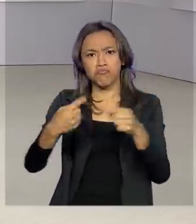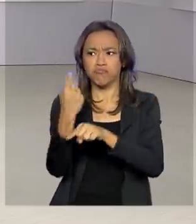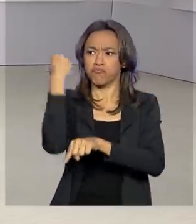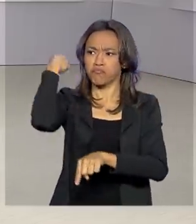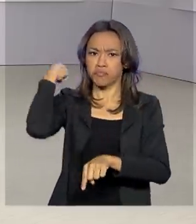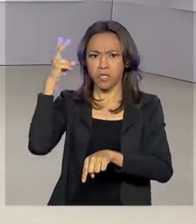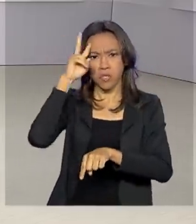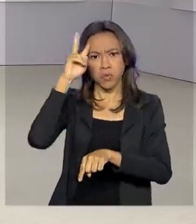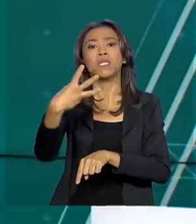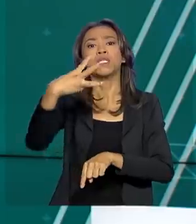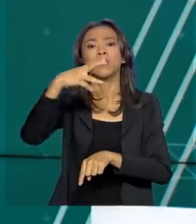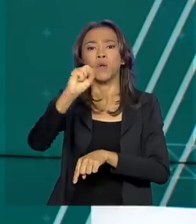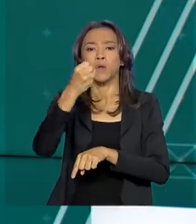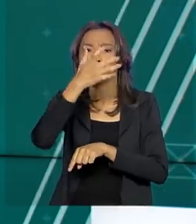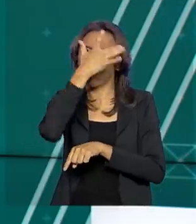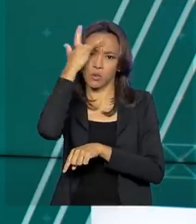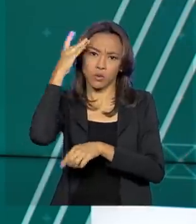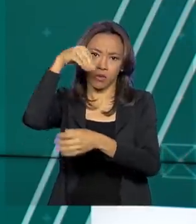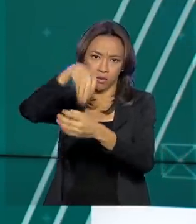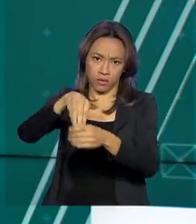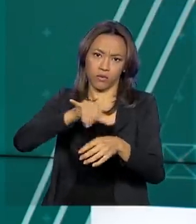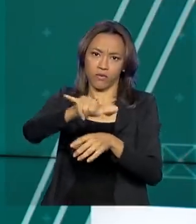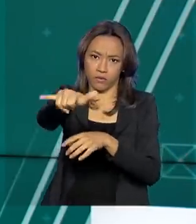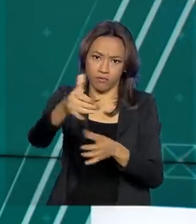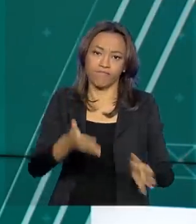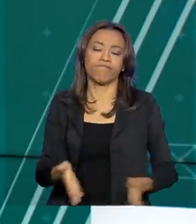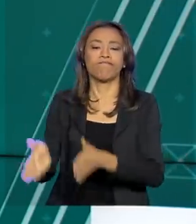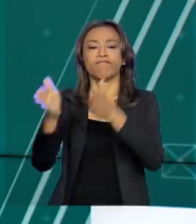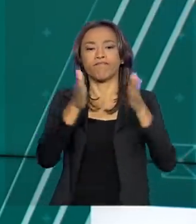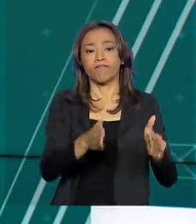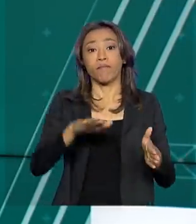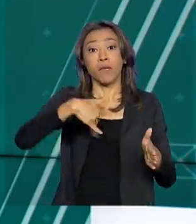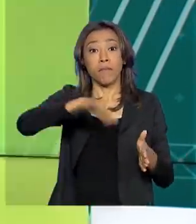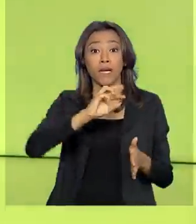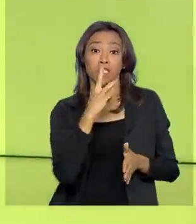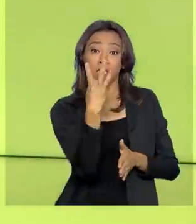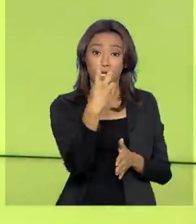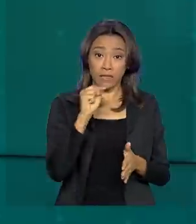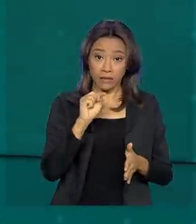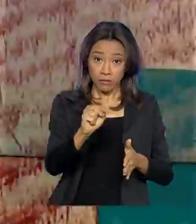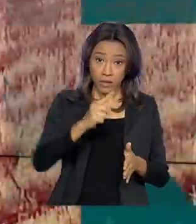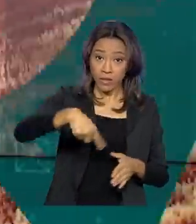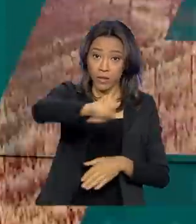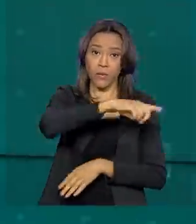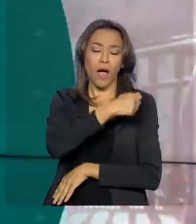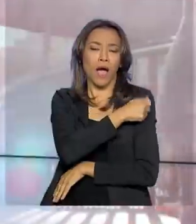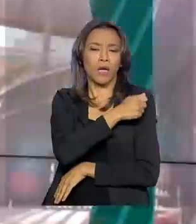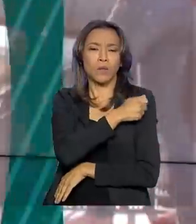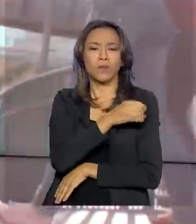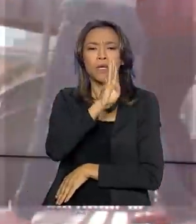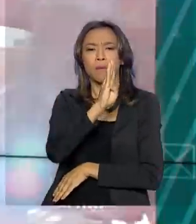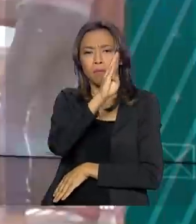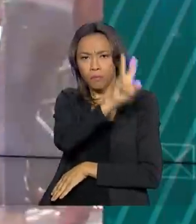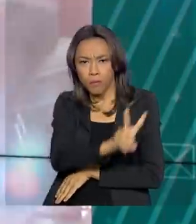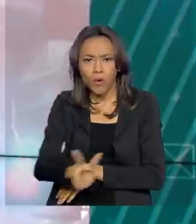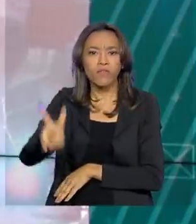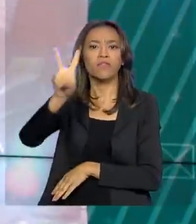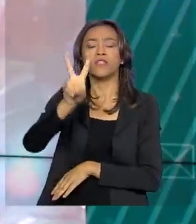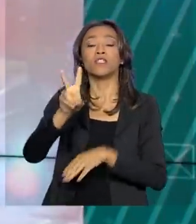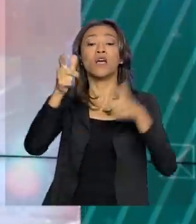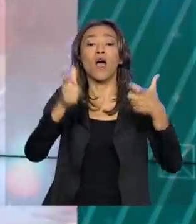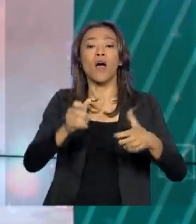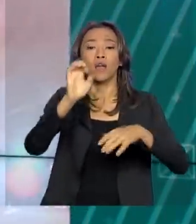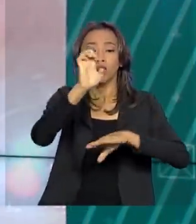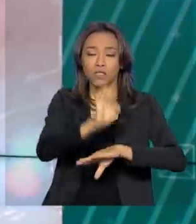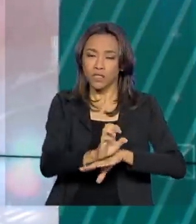pessoas a bordo. Mais de 3 mil alunos de escolas públicas de Boa Vista, em Roraima, vão começar o